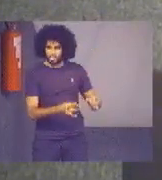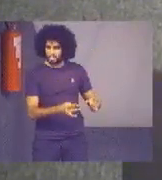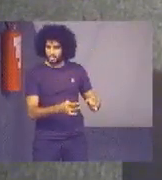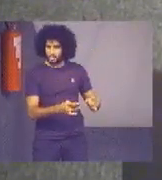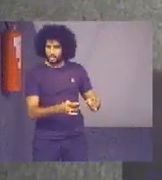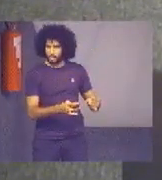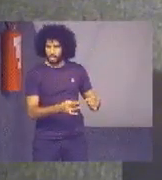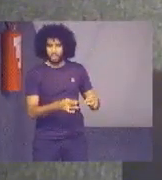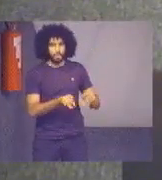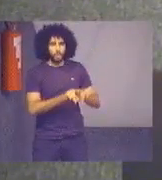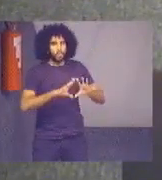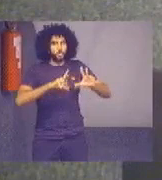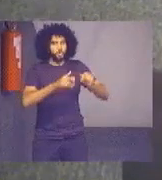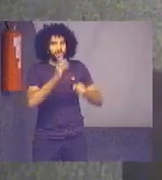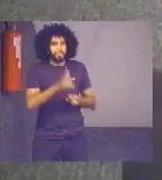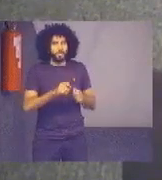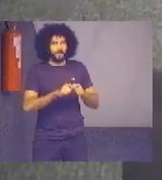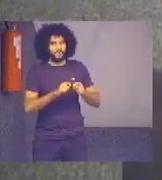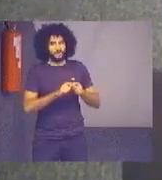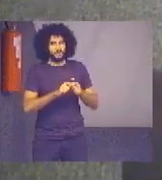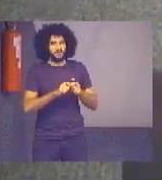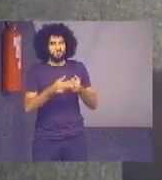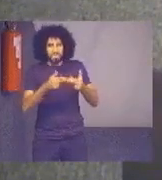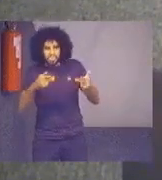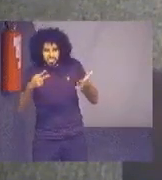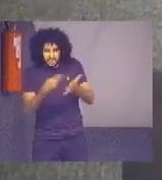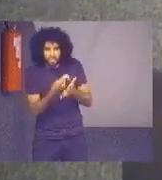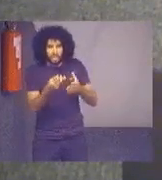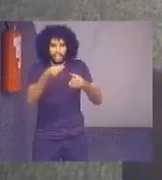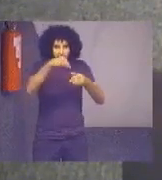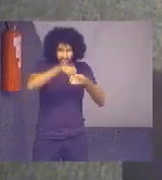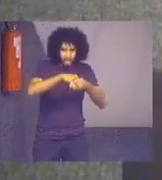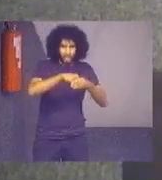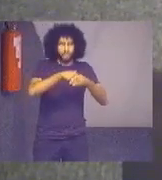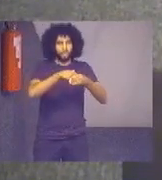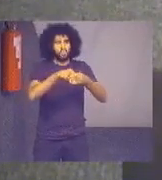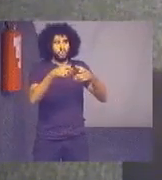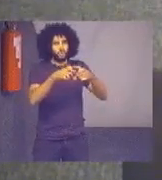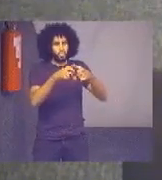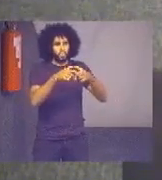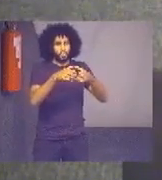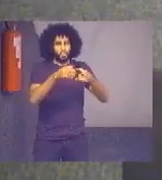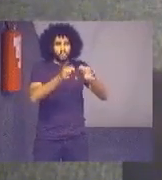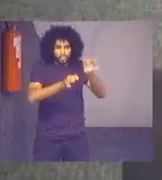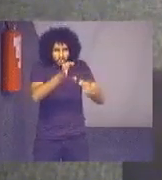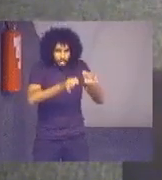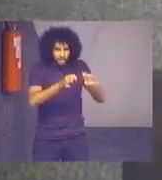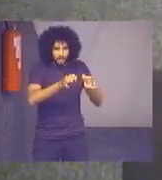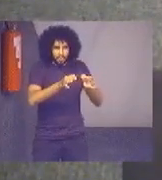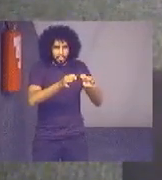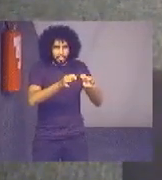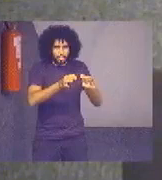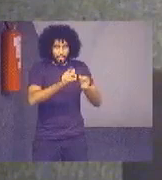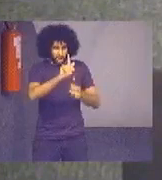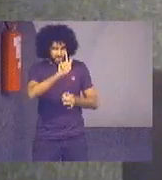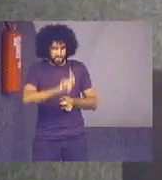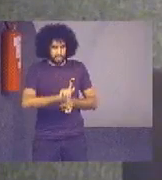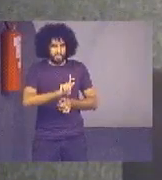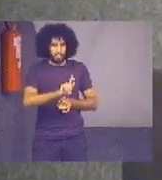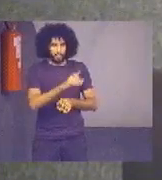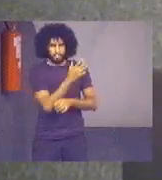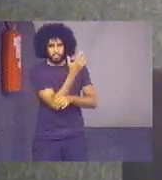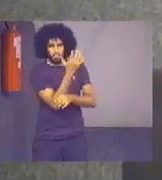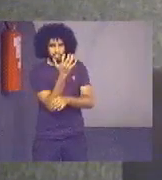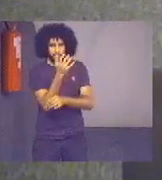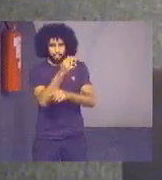as ações realizadas, o que foi feito dentro do tribunal na gestão socioambiental. Em